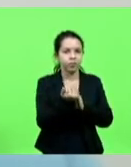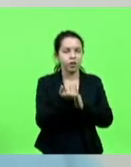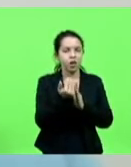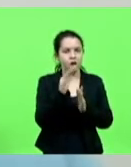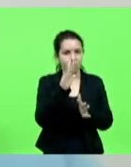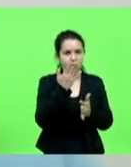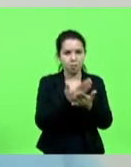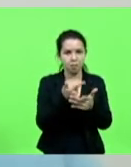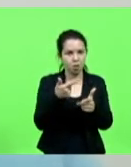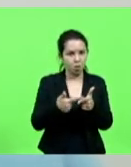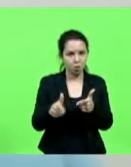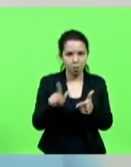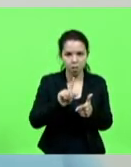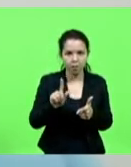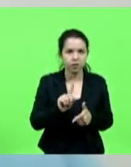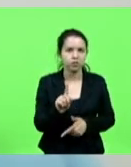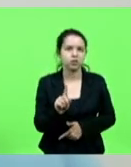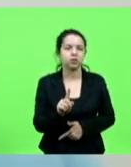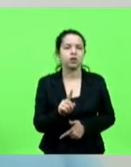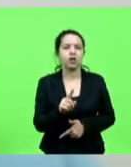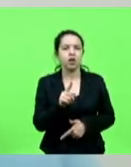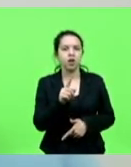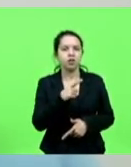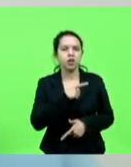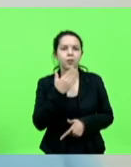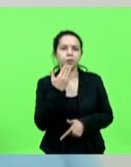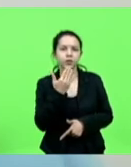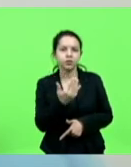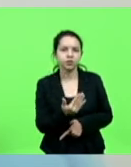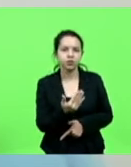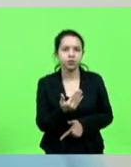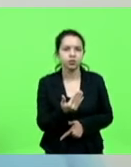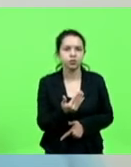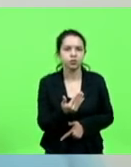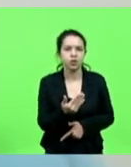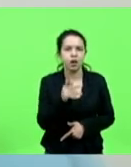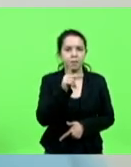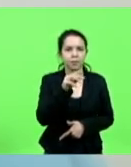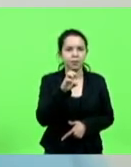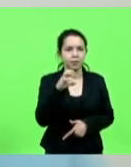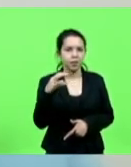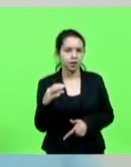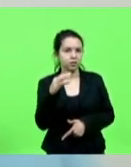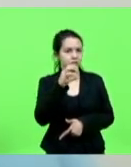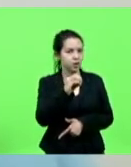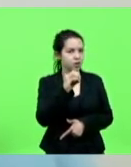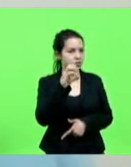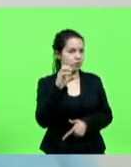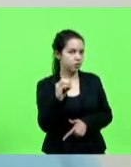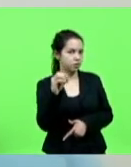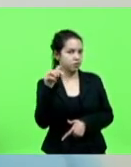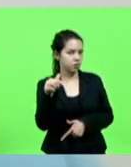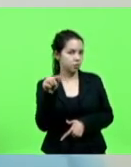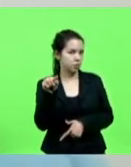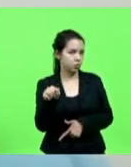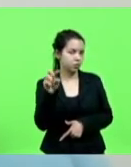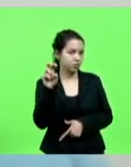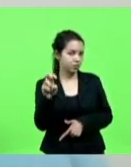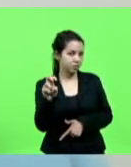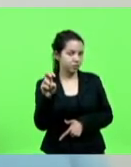teve um pedido para que a PEC 007.5 de 2020,